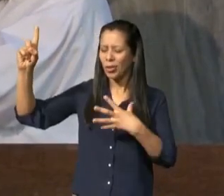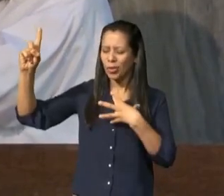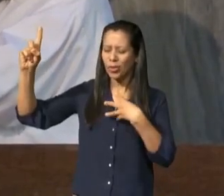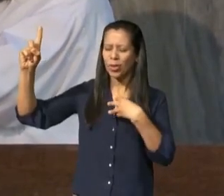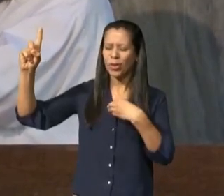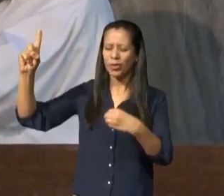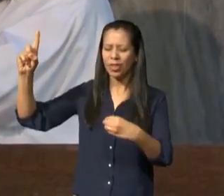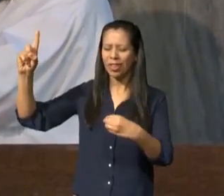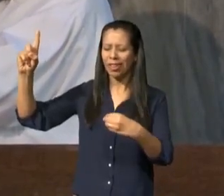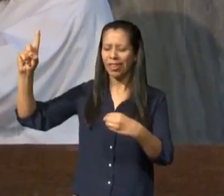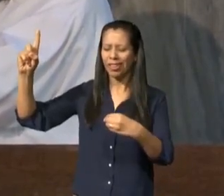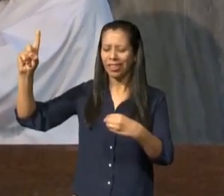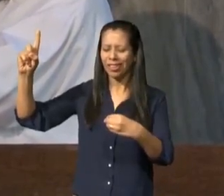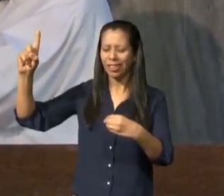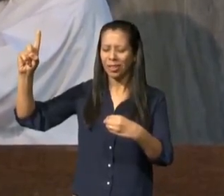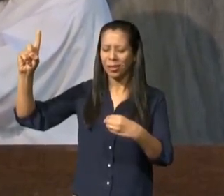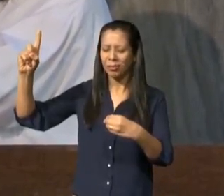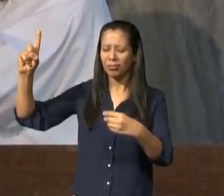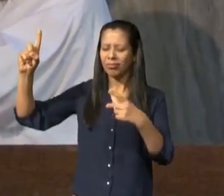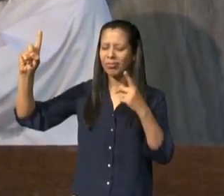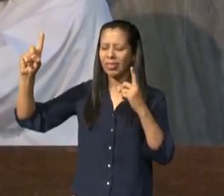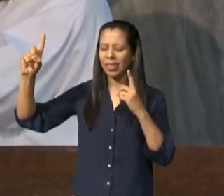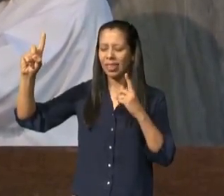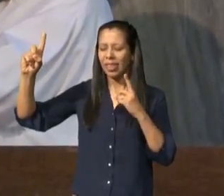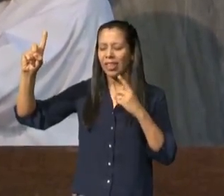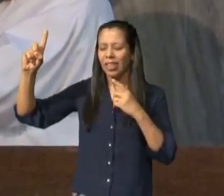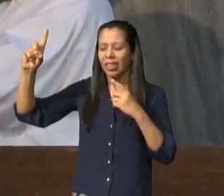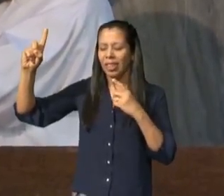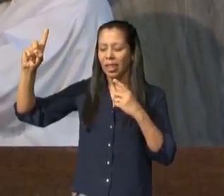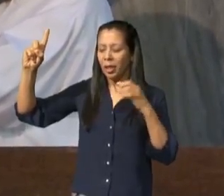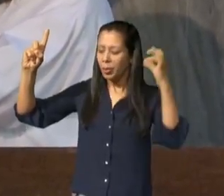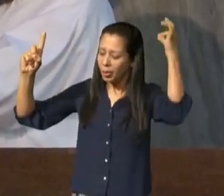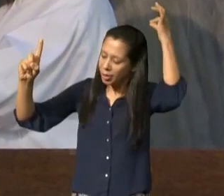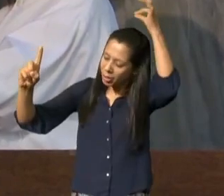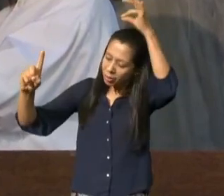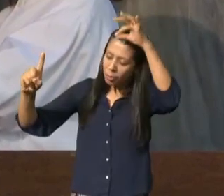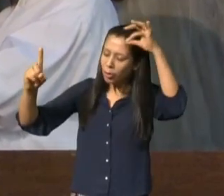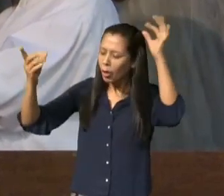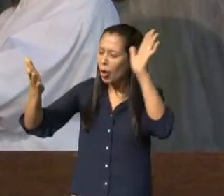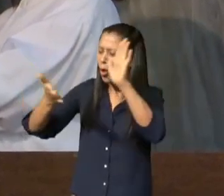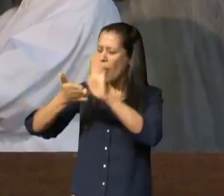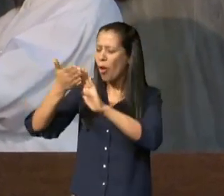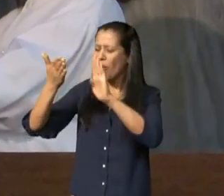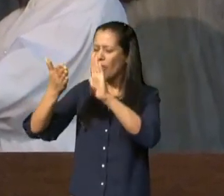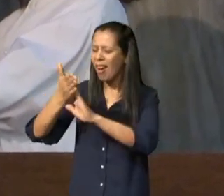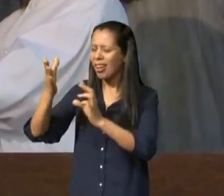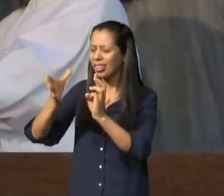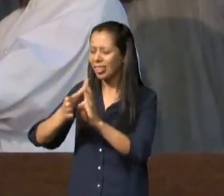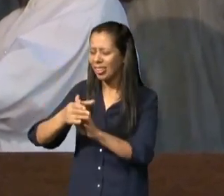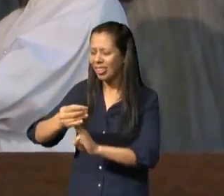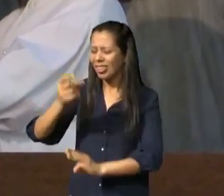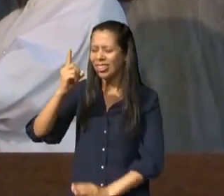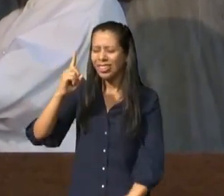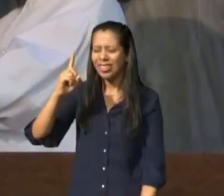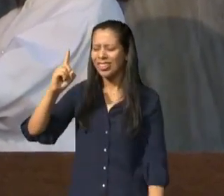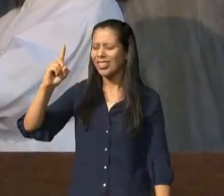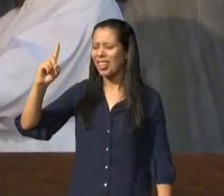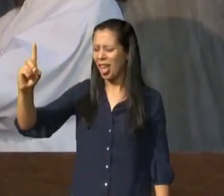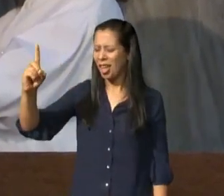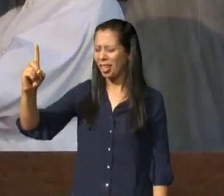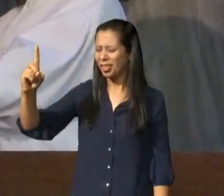teu nome Deus Espírito Santo se não foi o Senhor Espírito Santo que a trouxe aqui quem foi